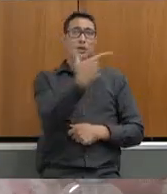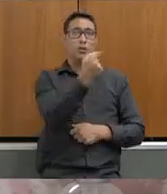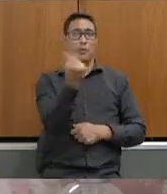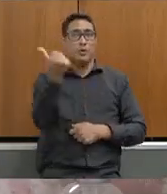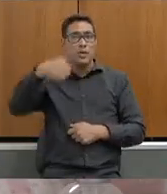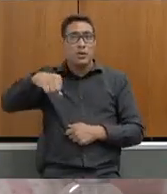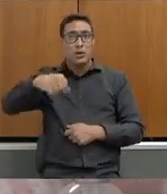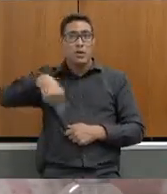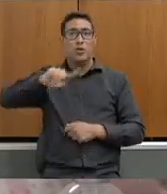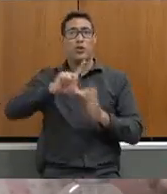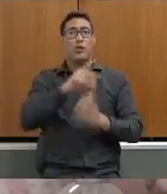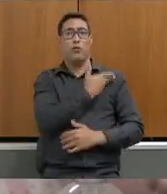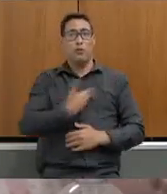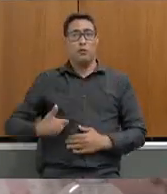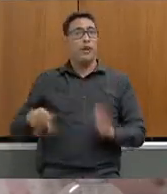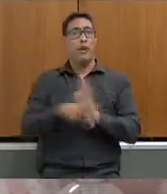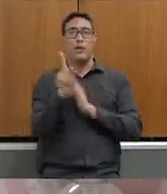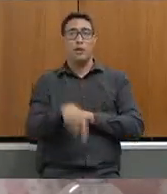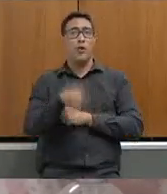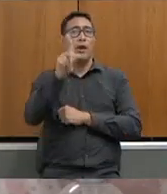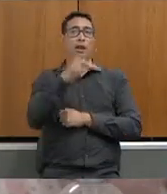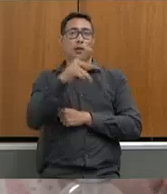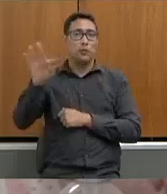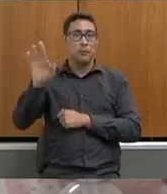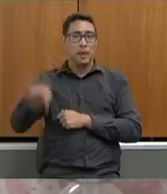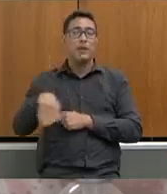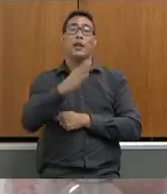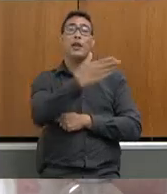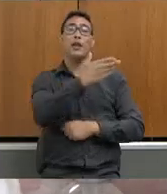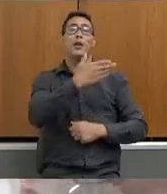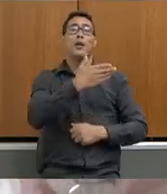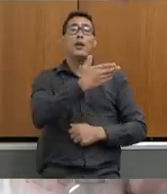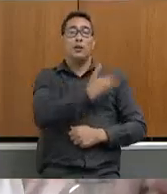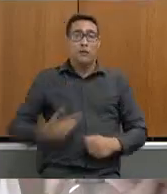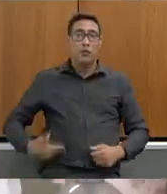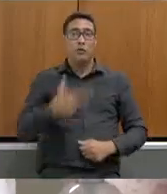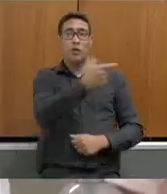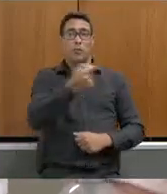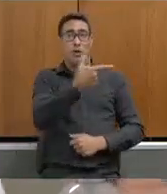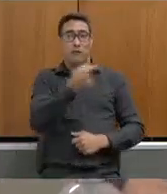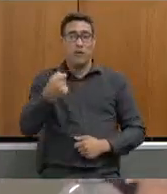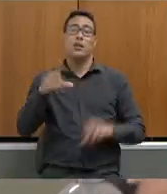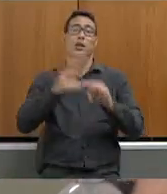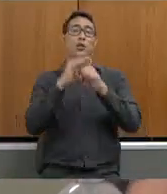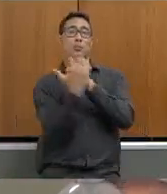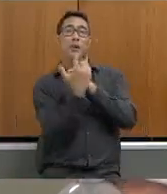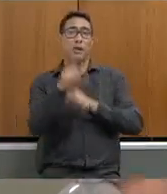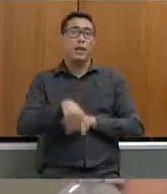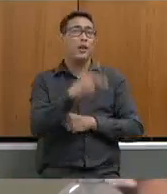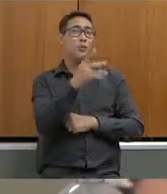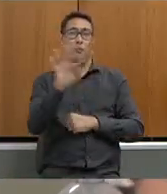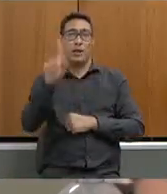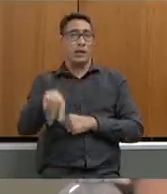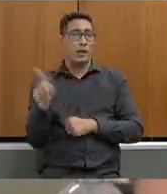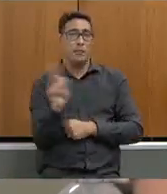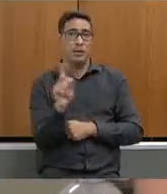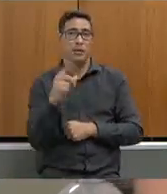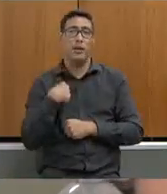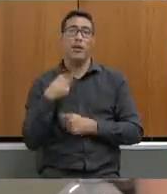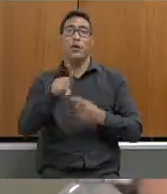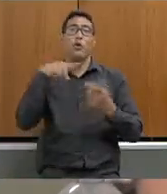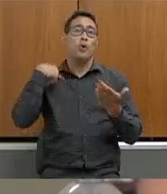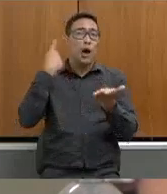o governo não era do PT 2020 ano da pandemia o governo não era do PT o